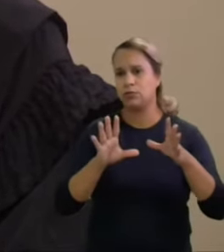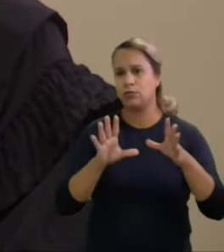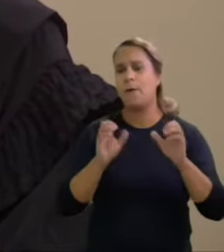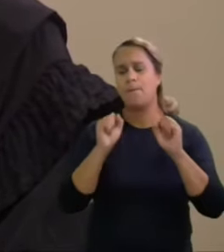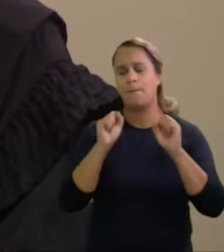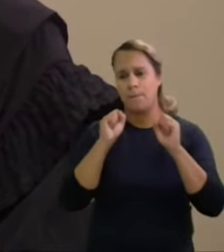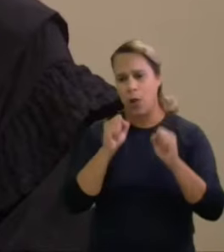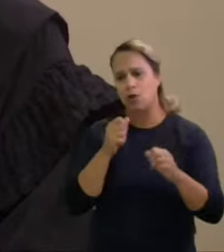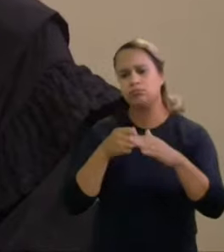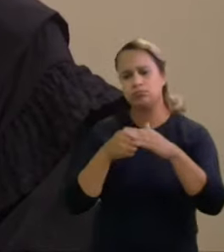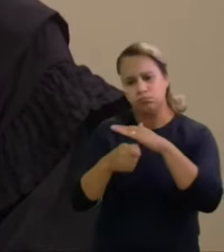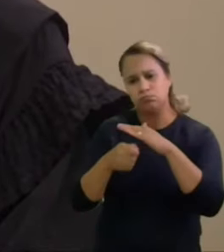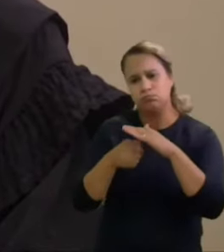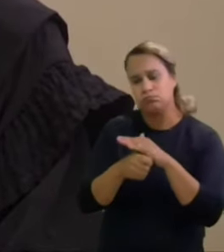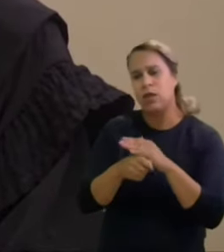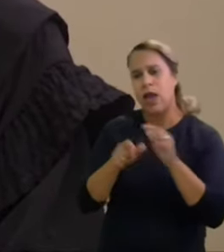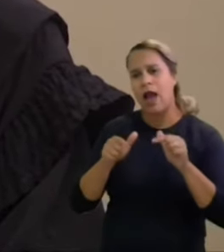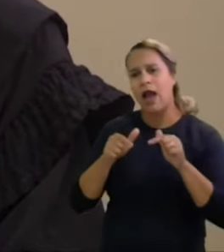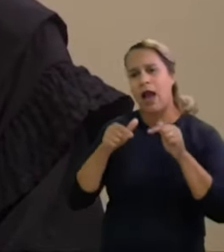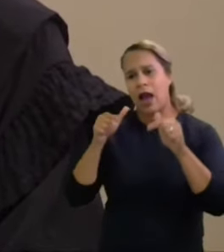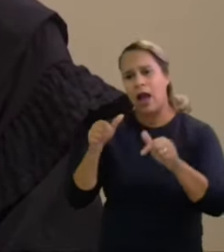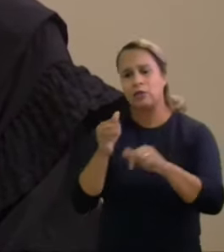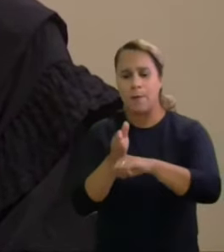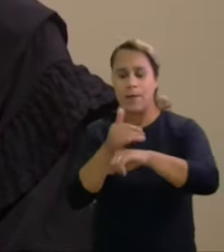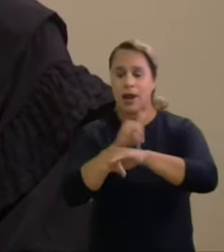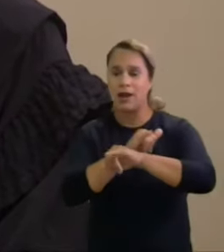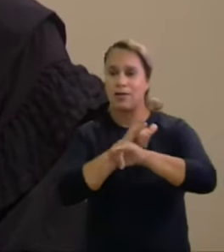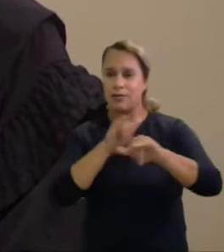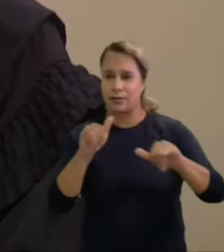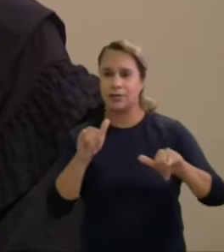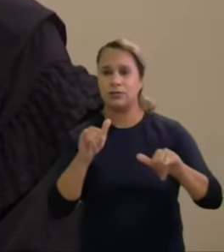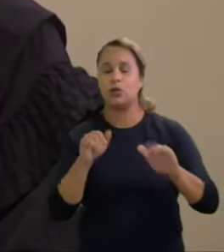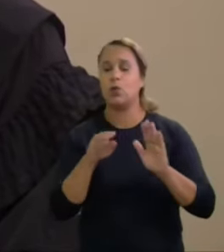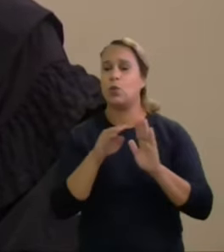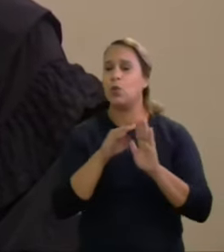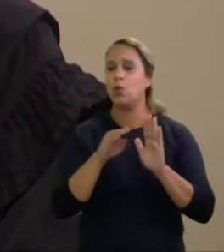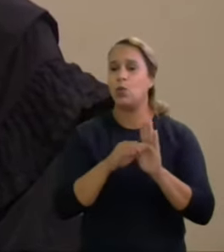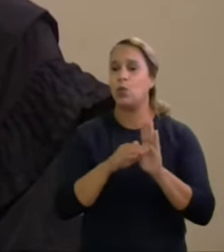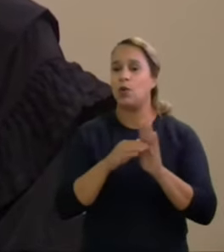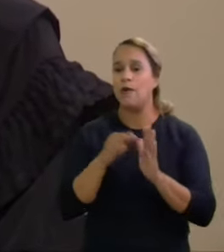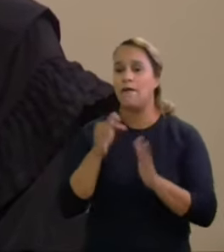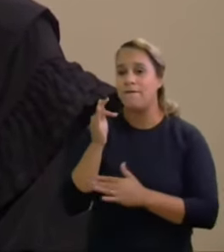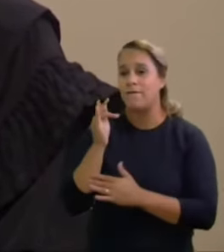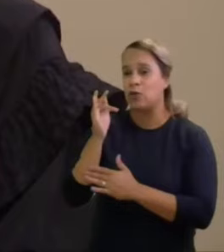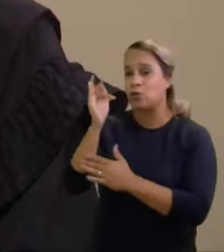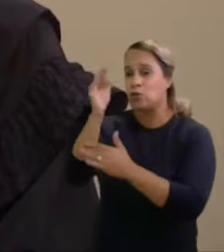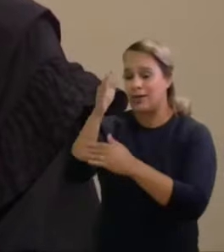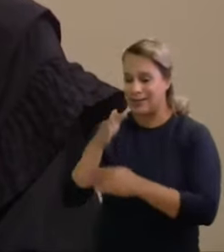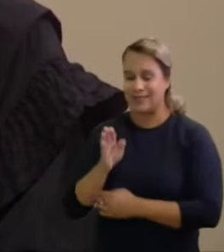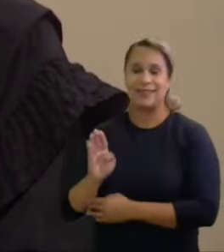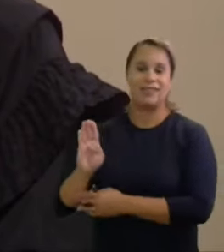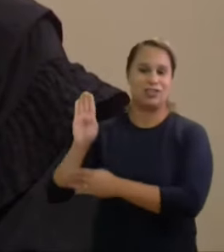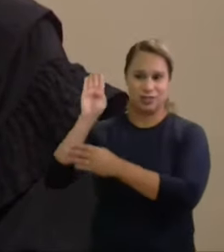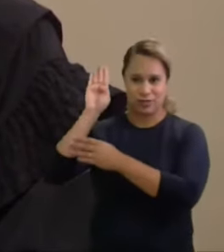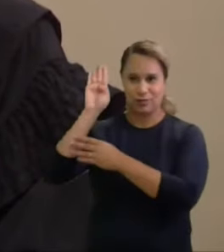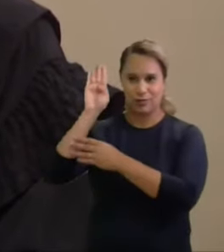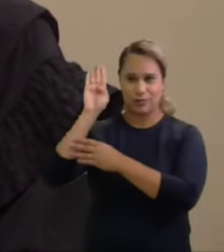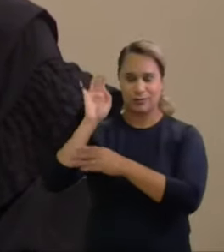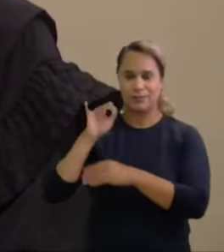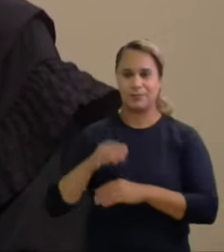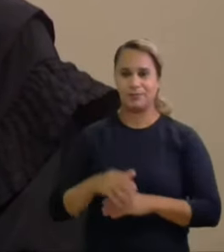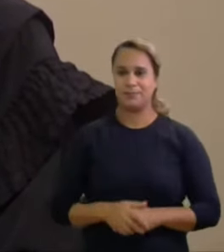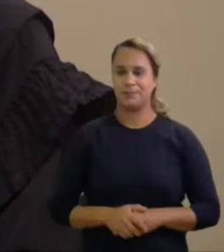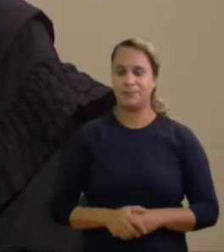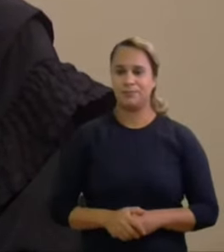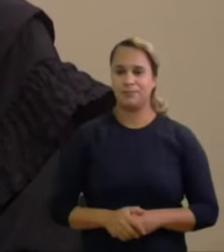na medida em que essas ações são voltadas para anunciar uma futura candidatura além disso inexiste previsão